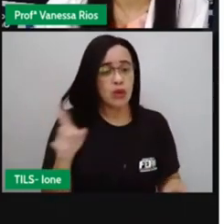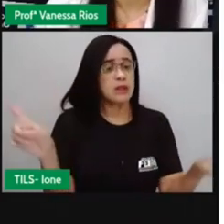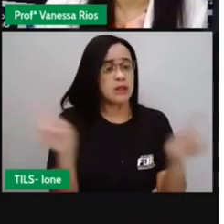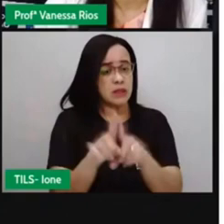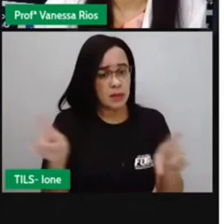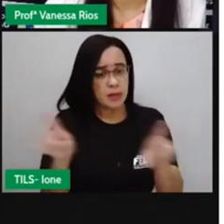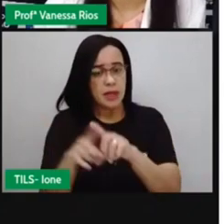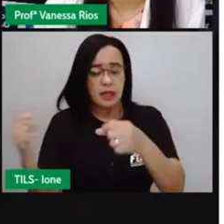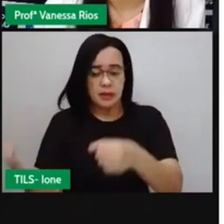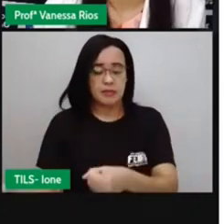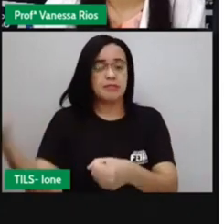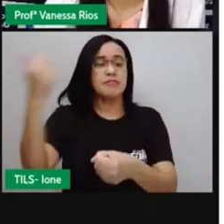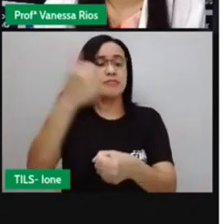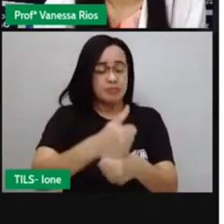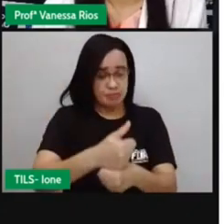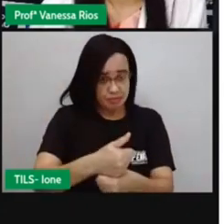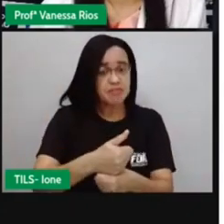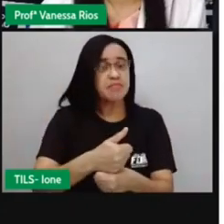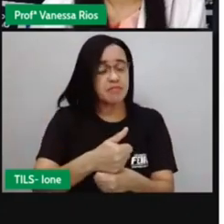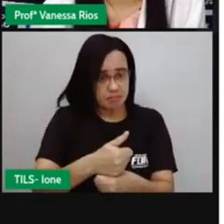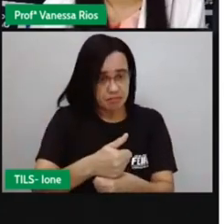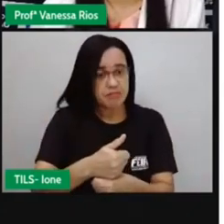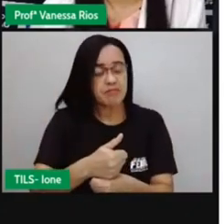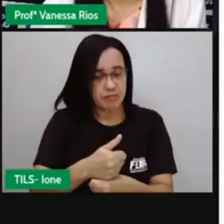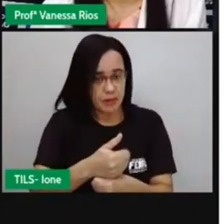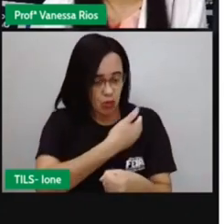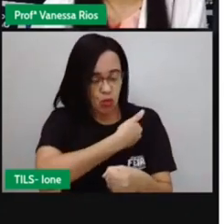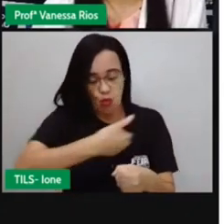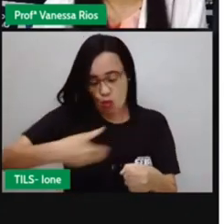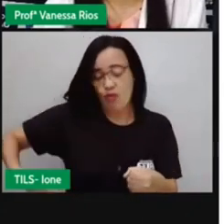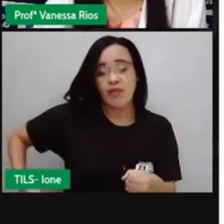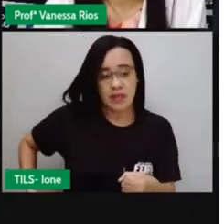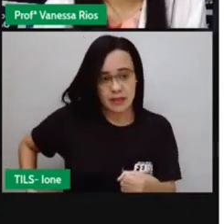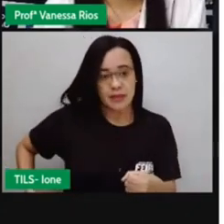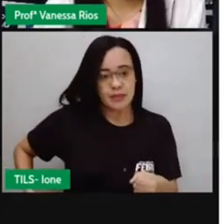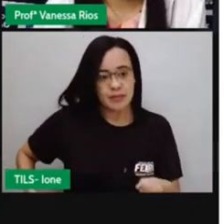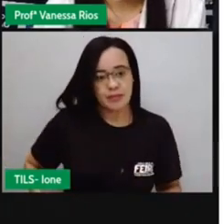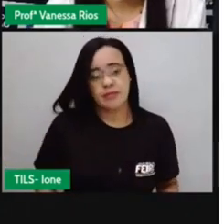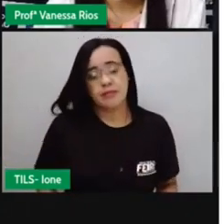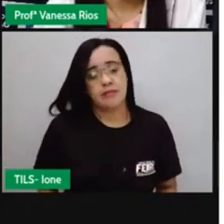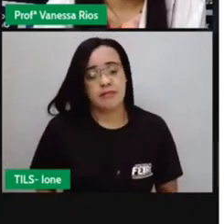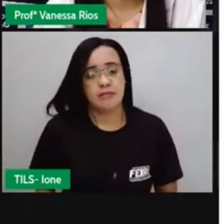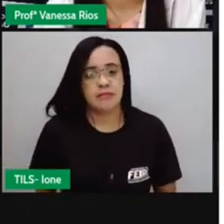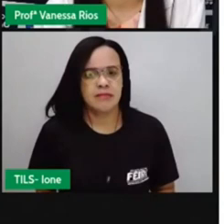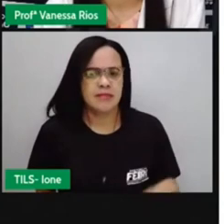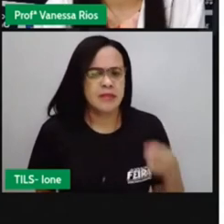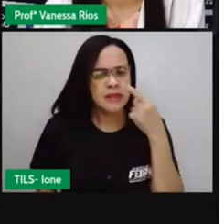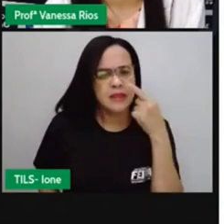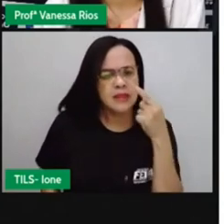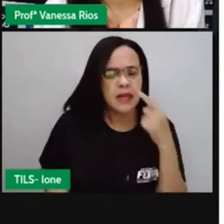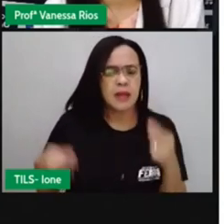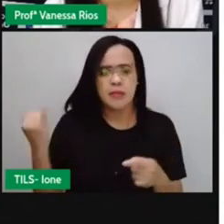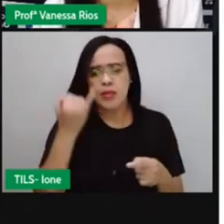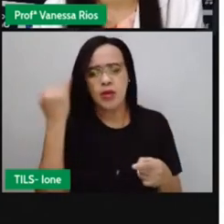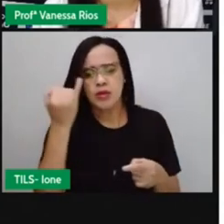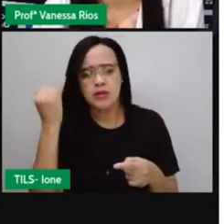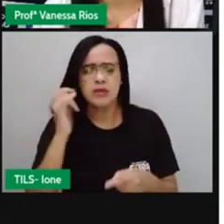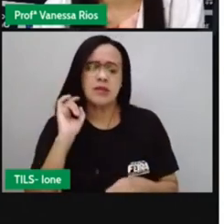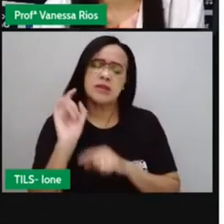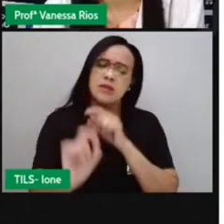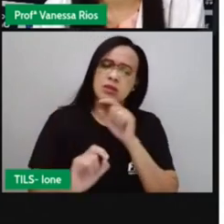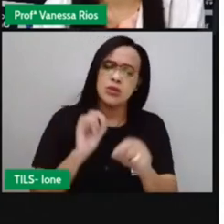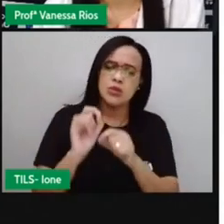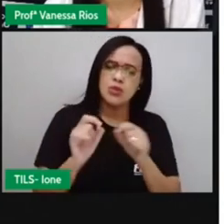também pastas importantes no governo. Aí é interessante a gente observar que nesse processo aí não